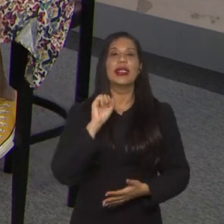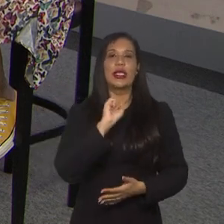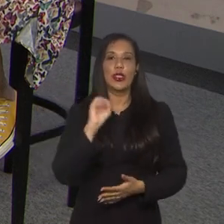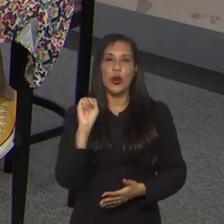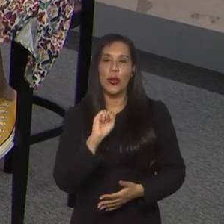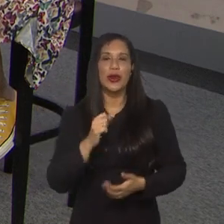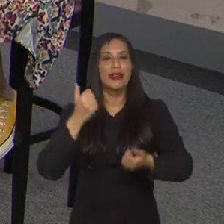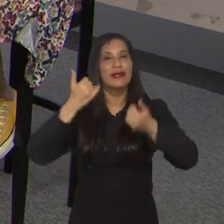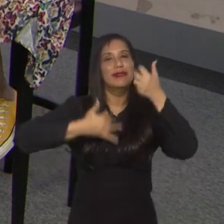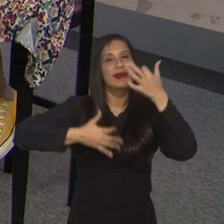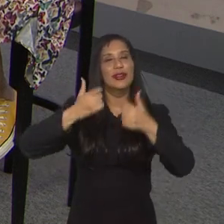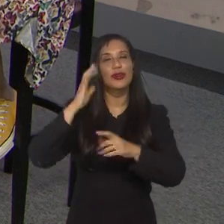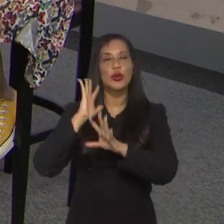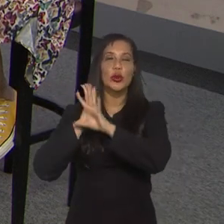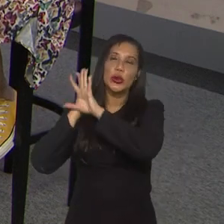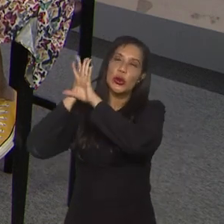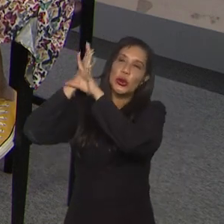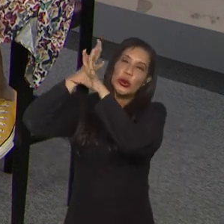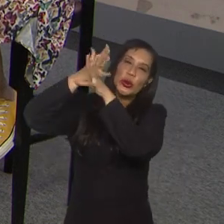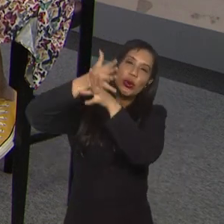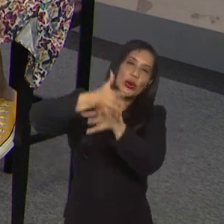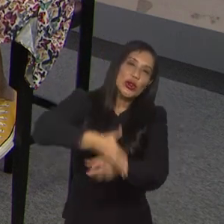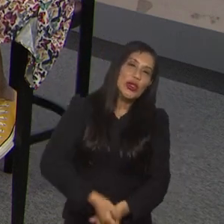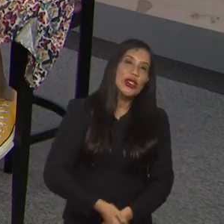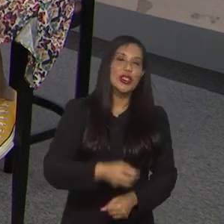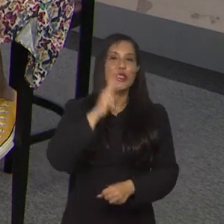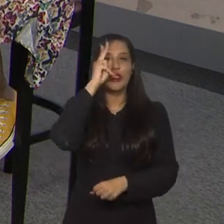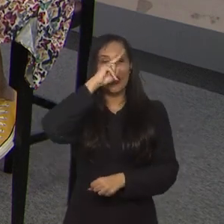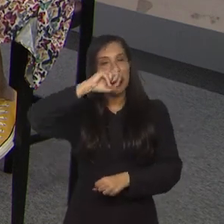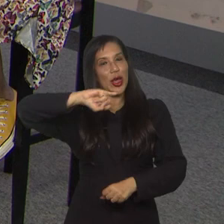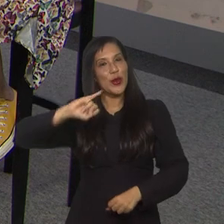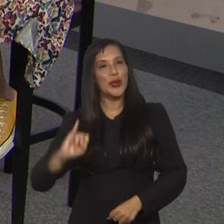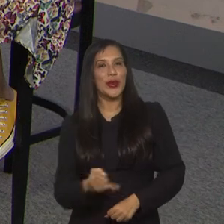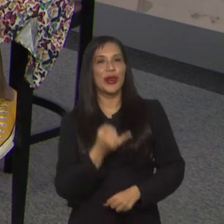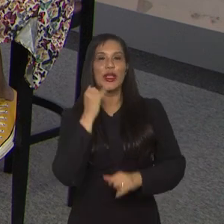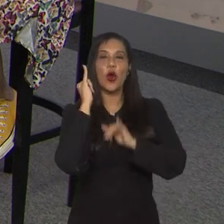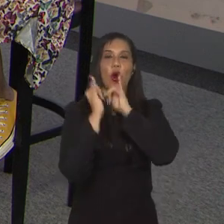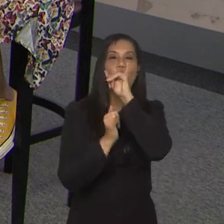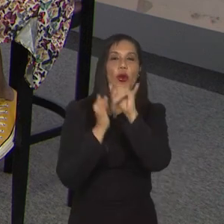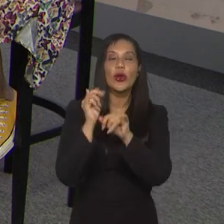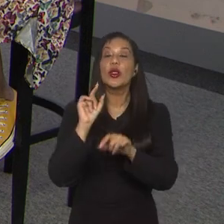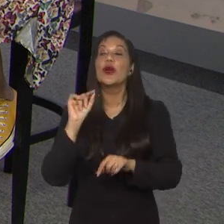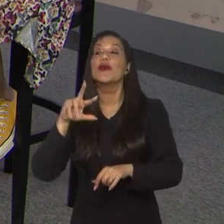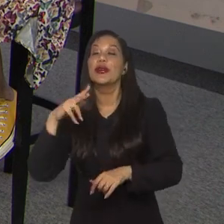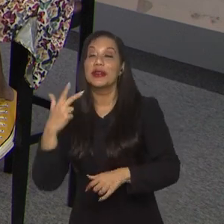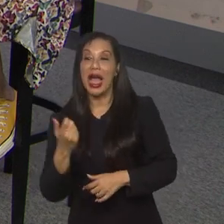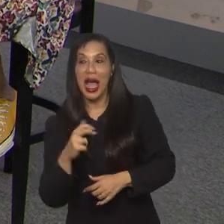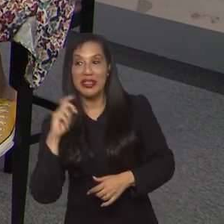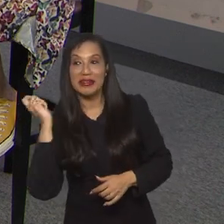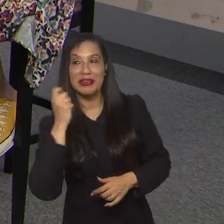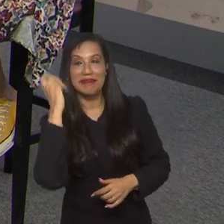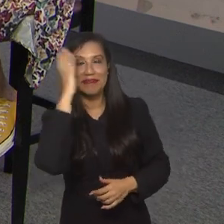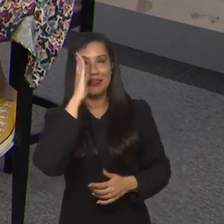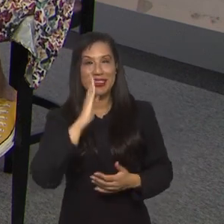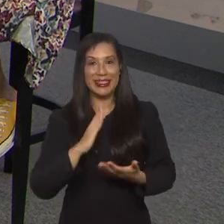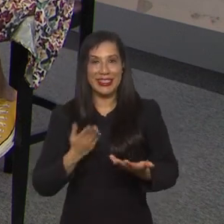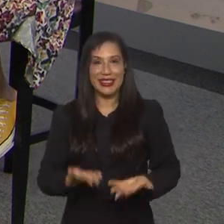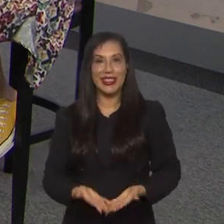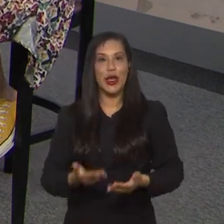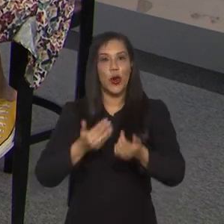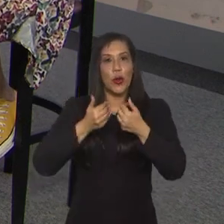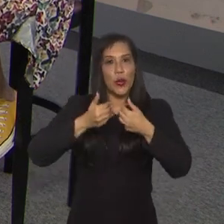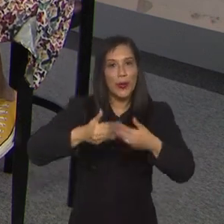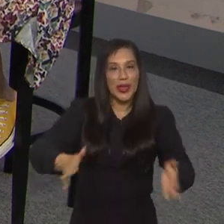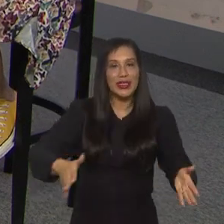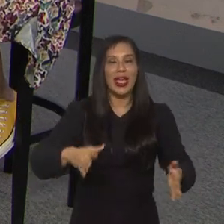né? Faz um pouco desse histórico para a gente e aproveita e conta o você espera dessa seleção agora. Eu comecei a